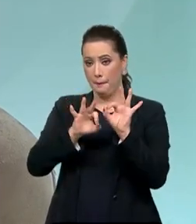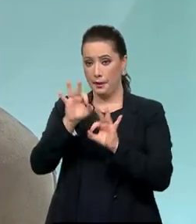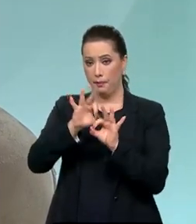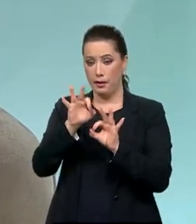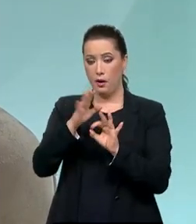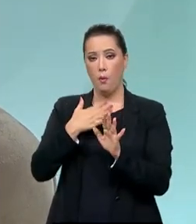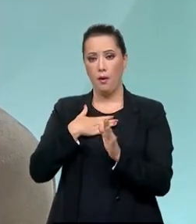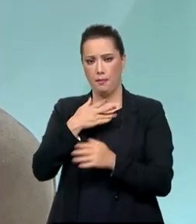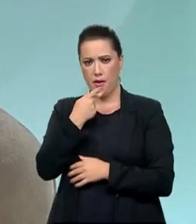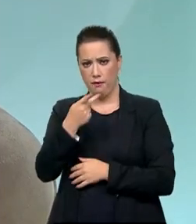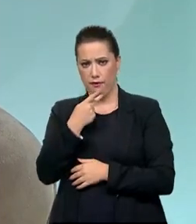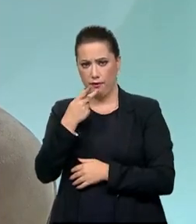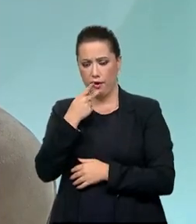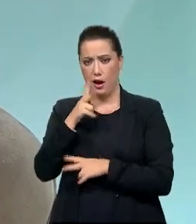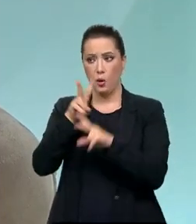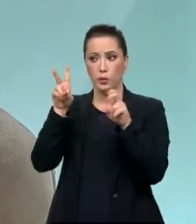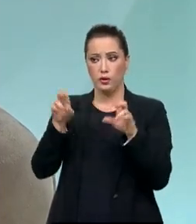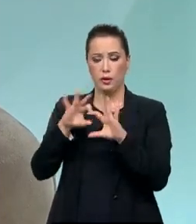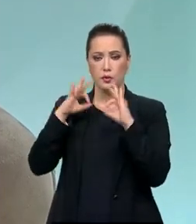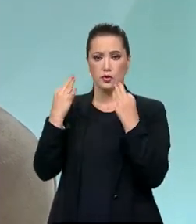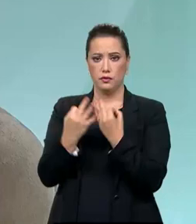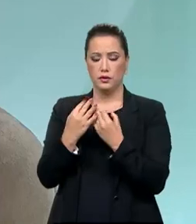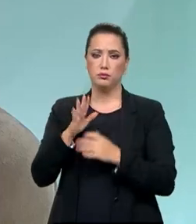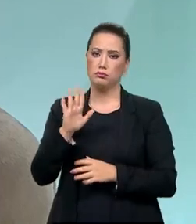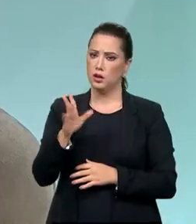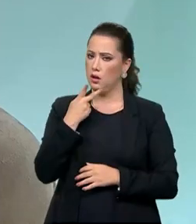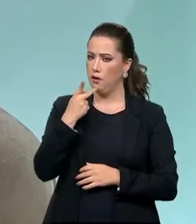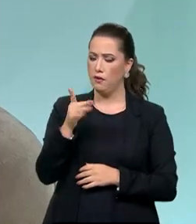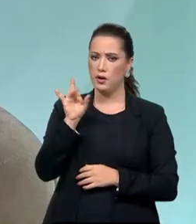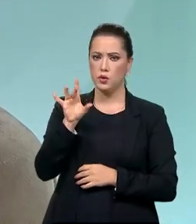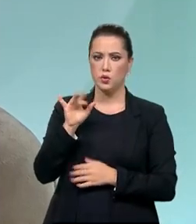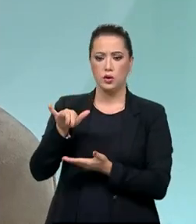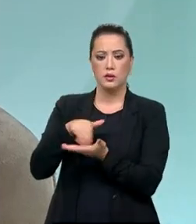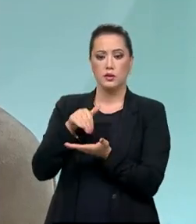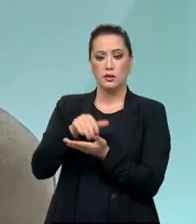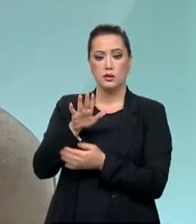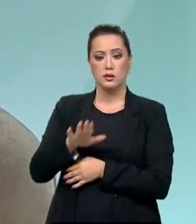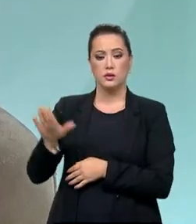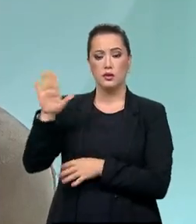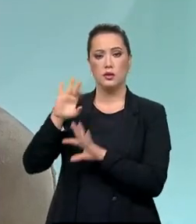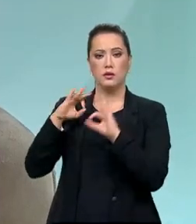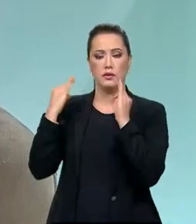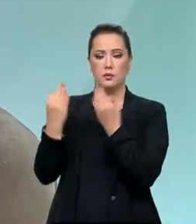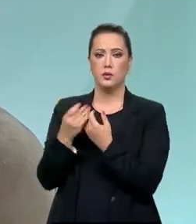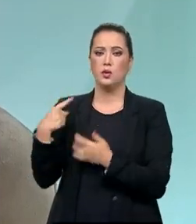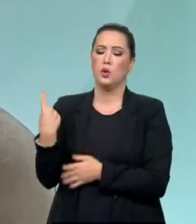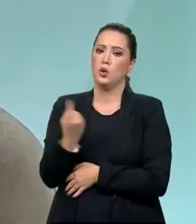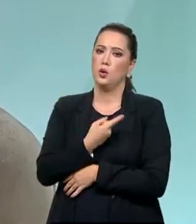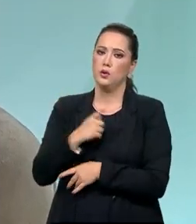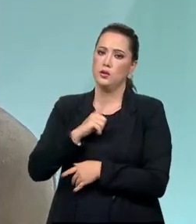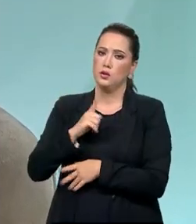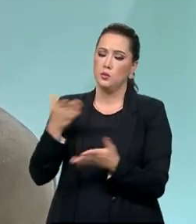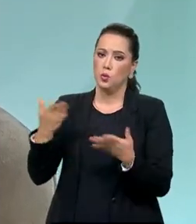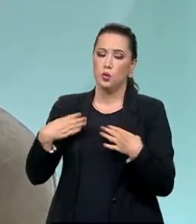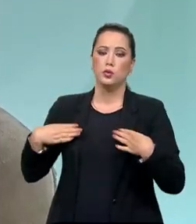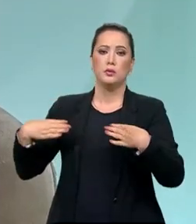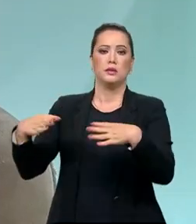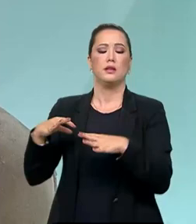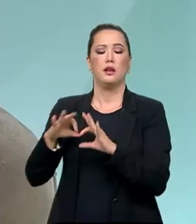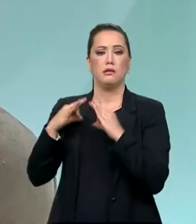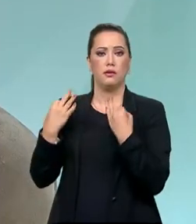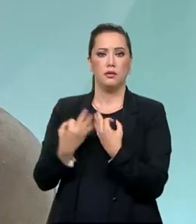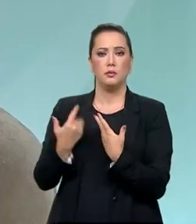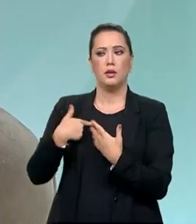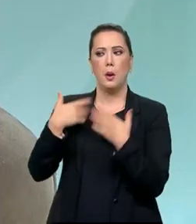mim, população e desenvolvimento é família, né? E eu falei só da Secretaria Nacional da Família, que nós hoje tínhamos o Ministério da Família. E eu